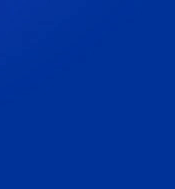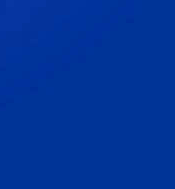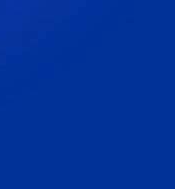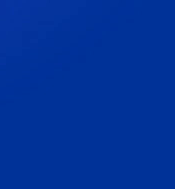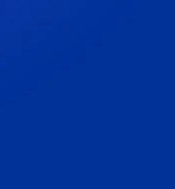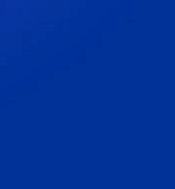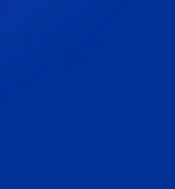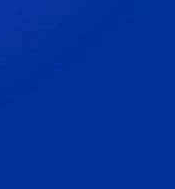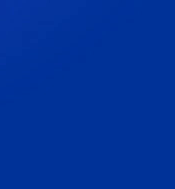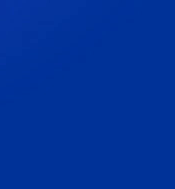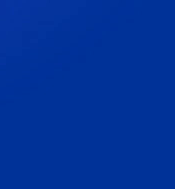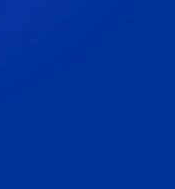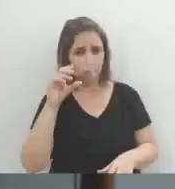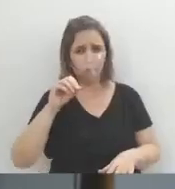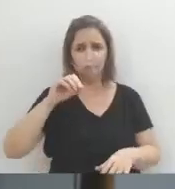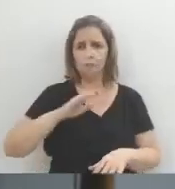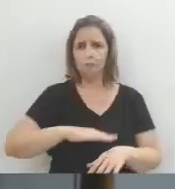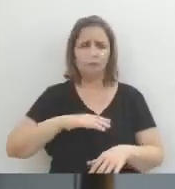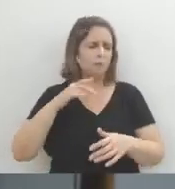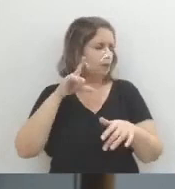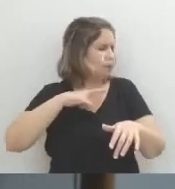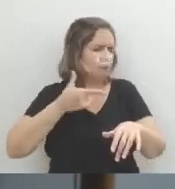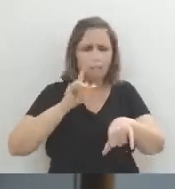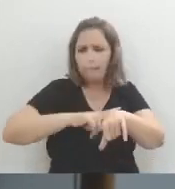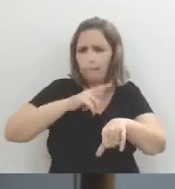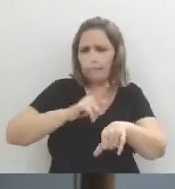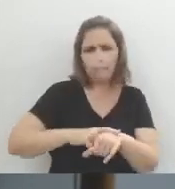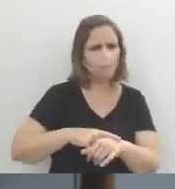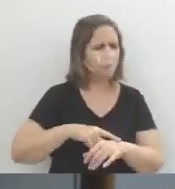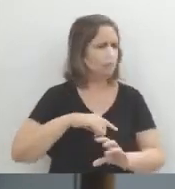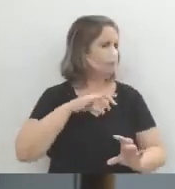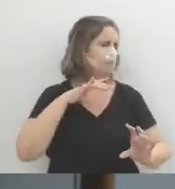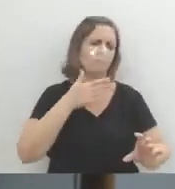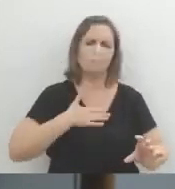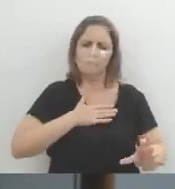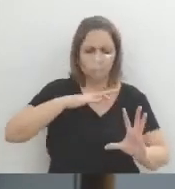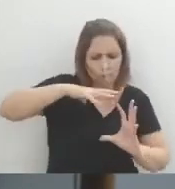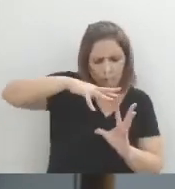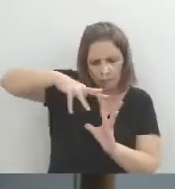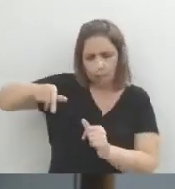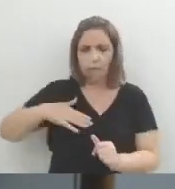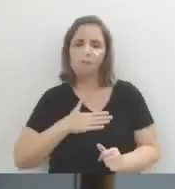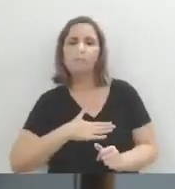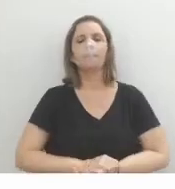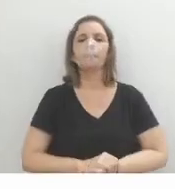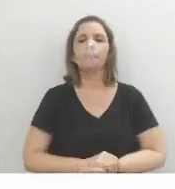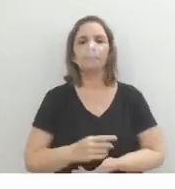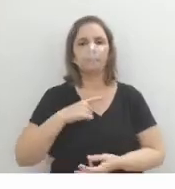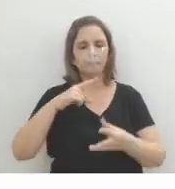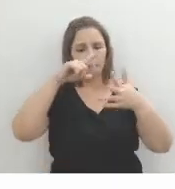Machado de Assis um escritor atemporal, um escritor de caráter universal e tantos outros, né?